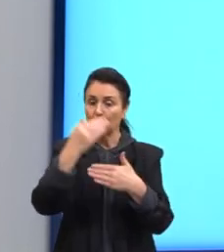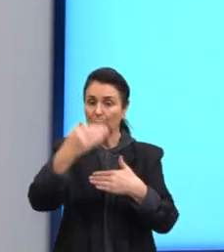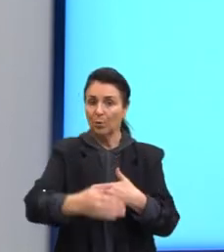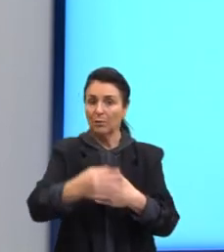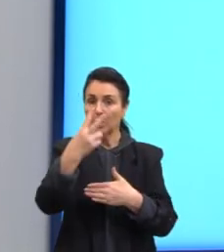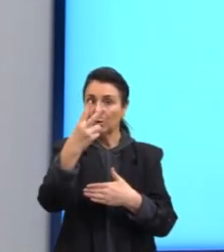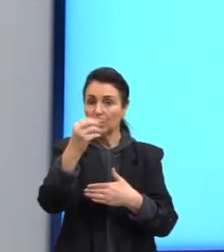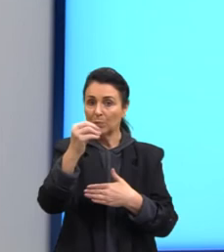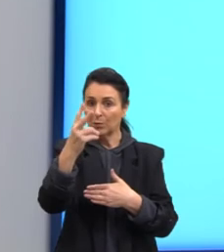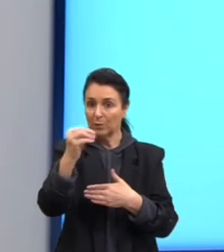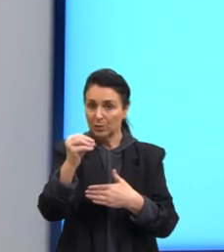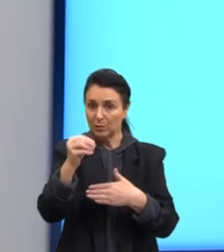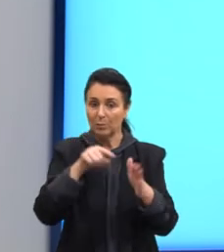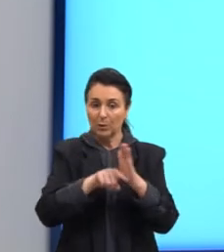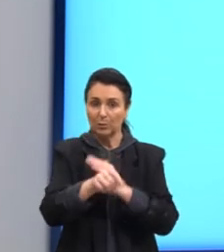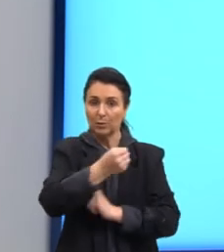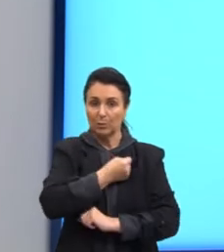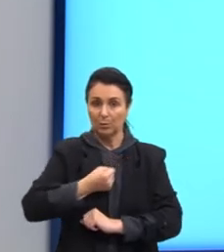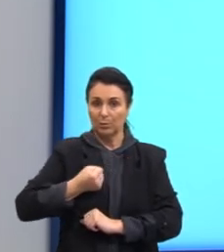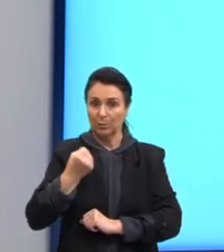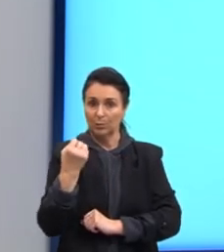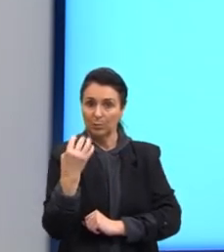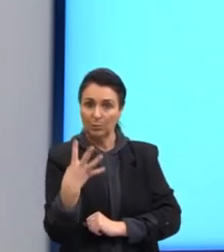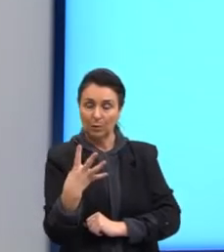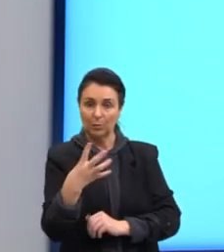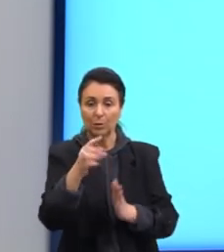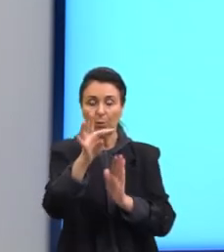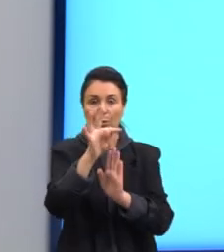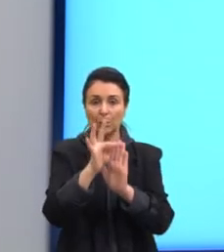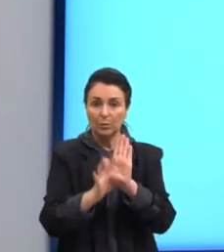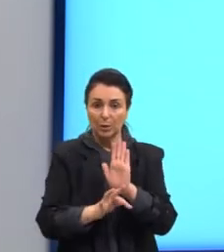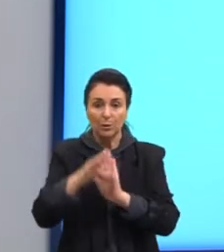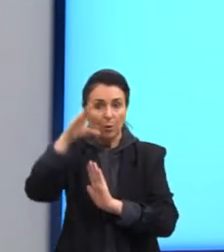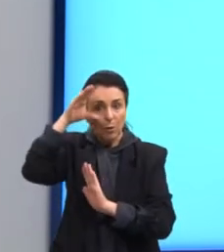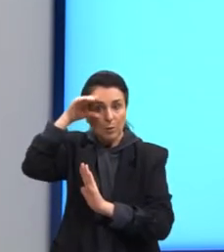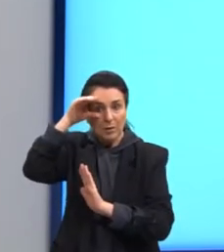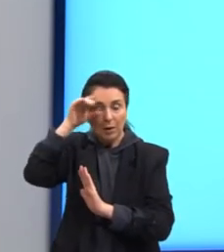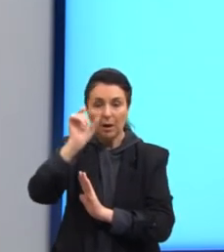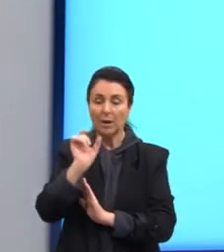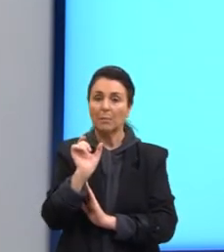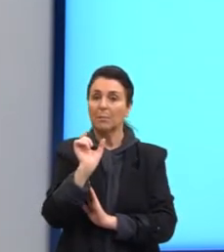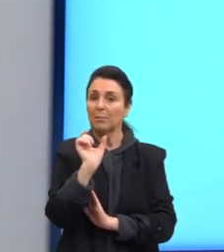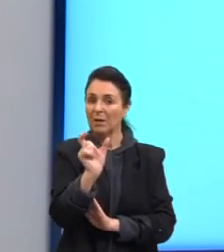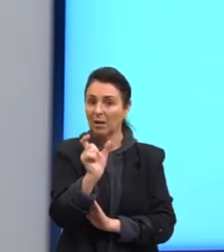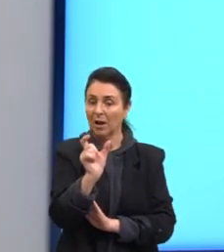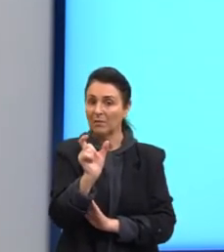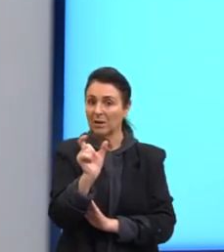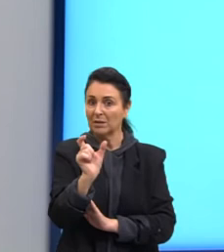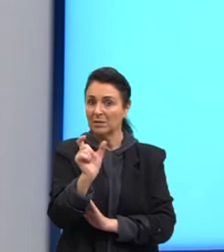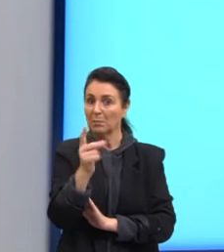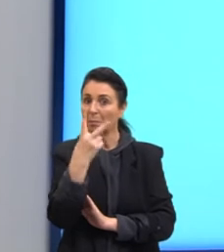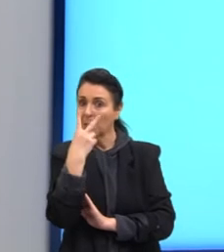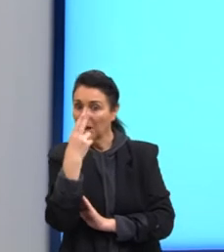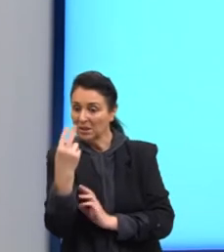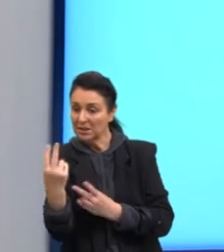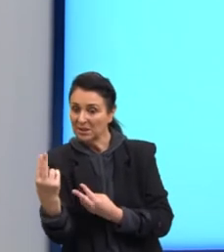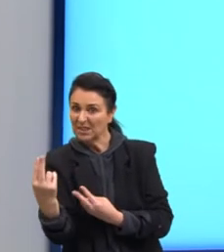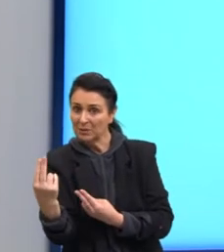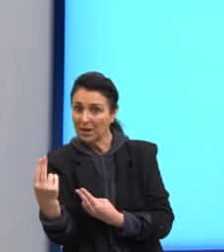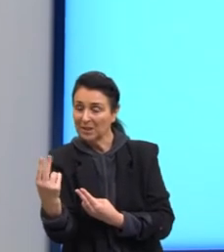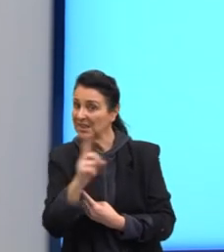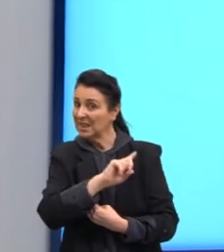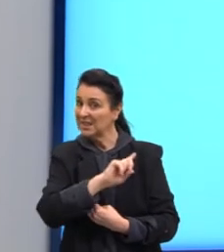4. Certo? Então, tem um texto. Eu vou observar as palavras que são cognatas e não são cognatas. Certo?